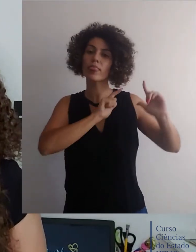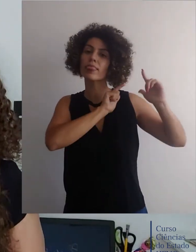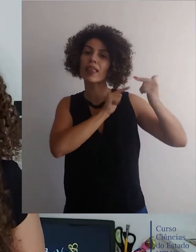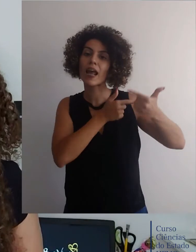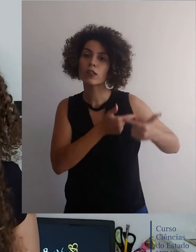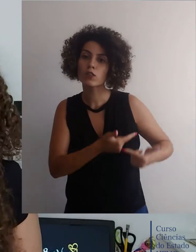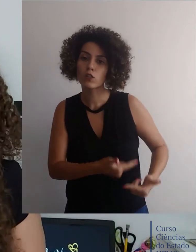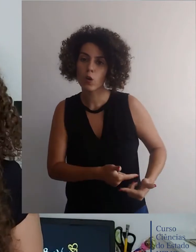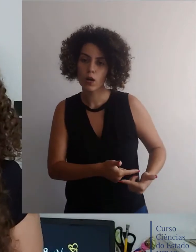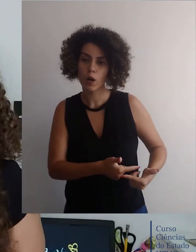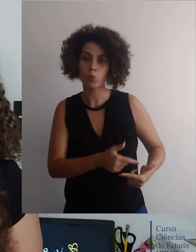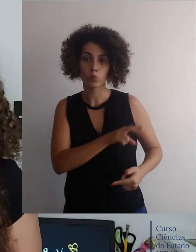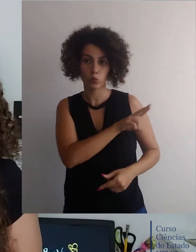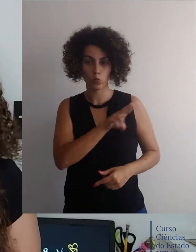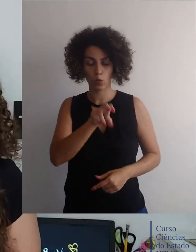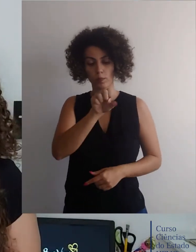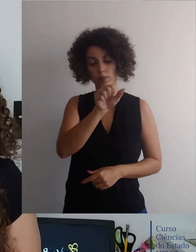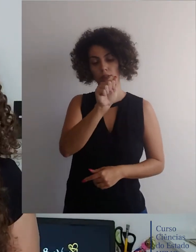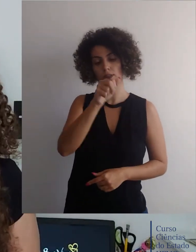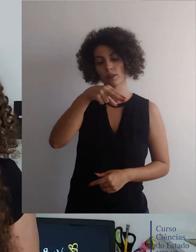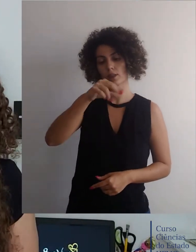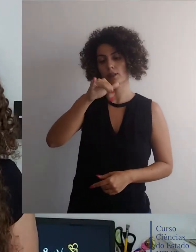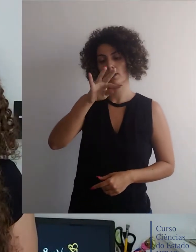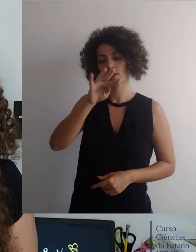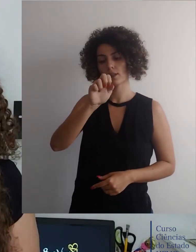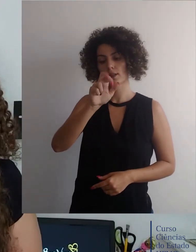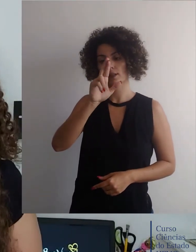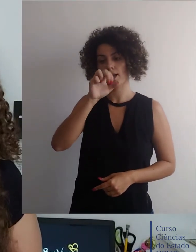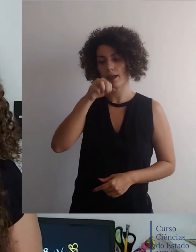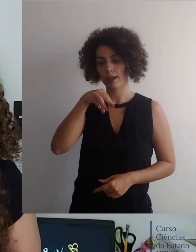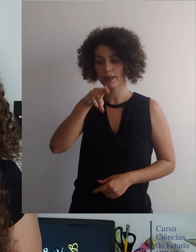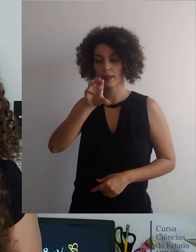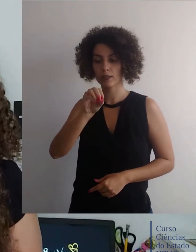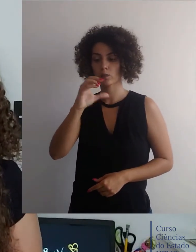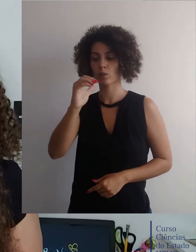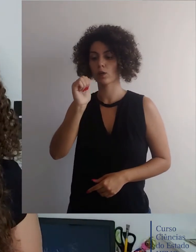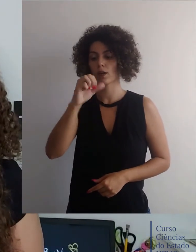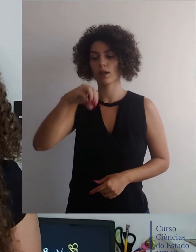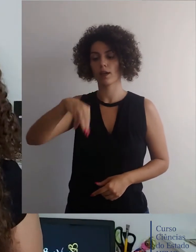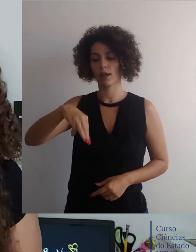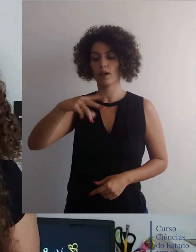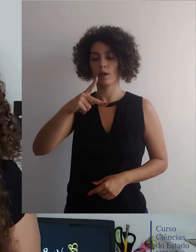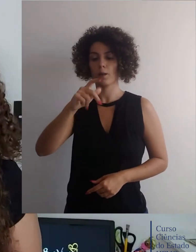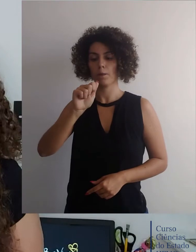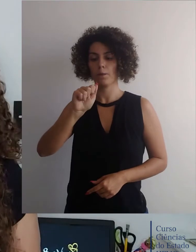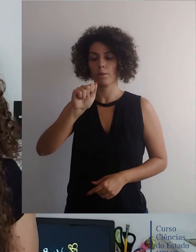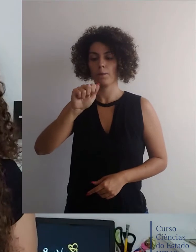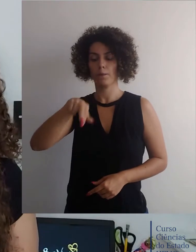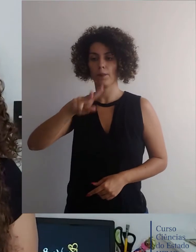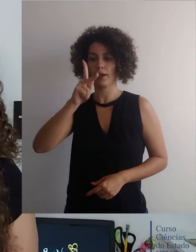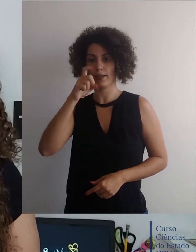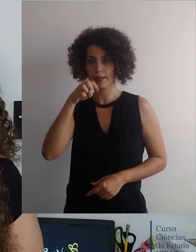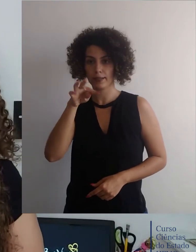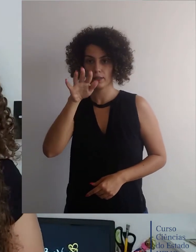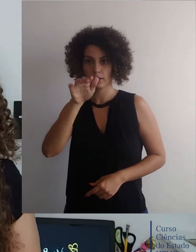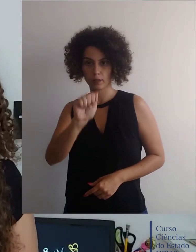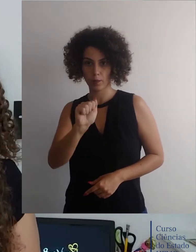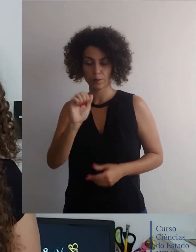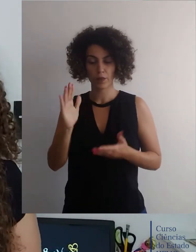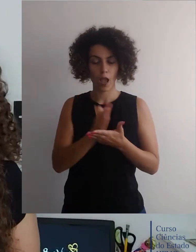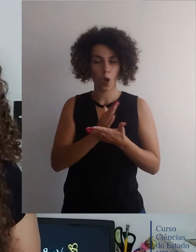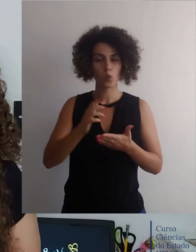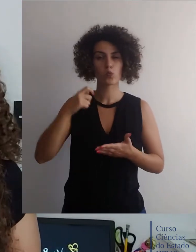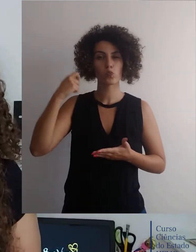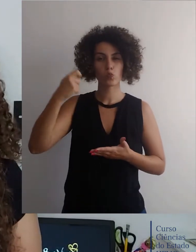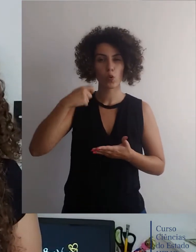manutenção dos serviços de saúde tradicionais. Era conhecida como sanitarismo campanhista. Inclusive, segundo alguns